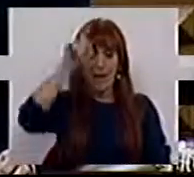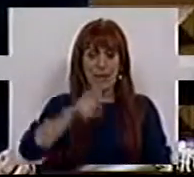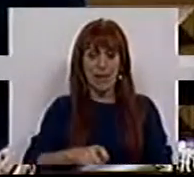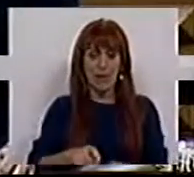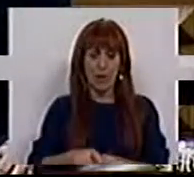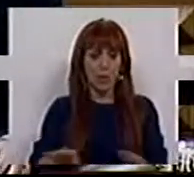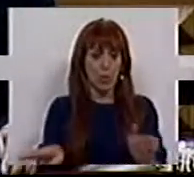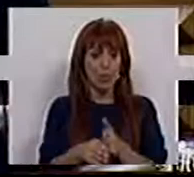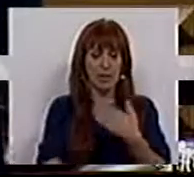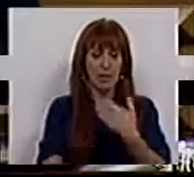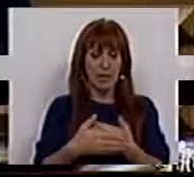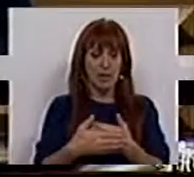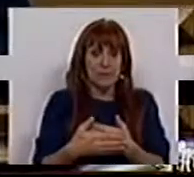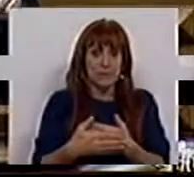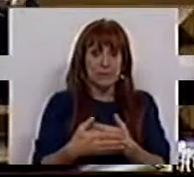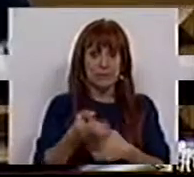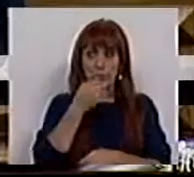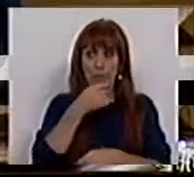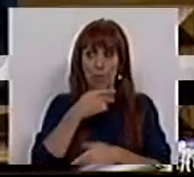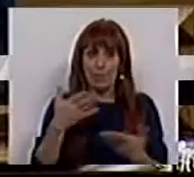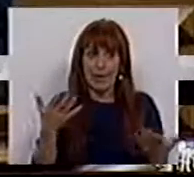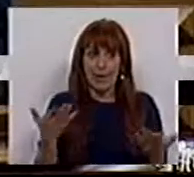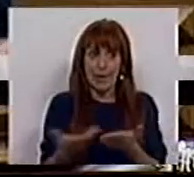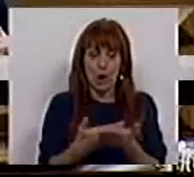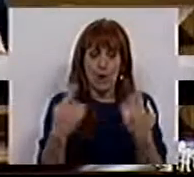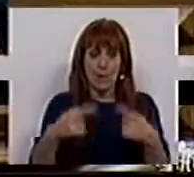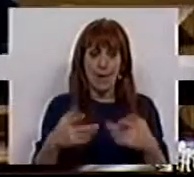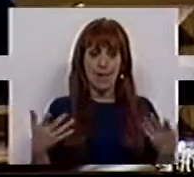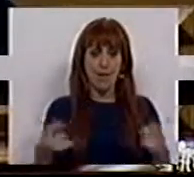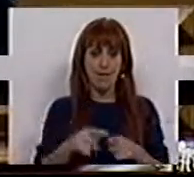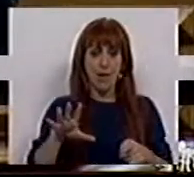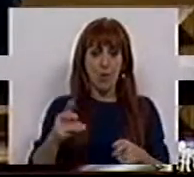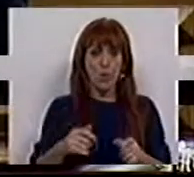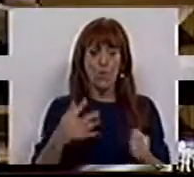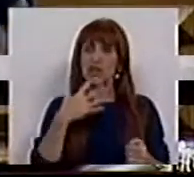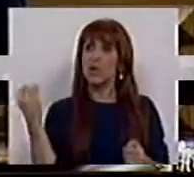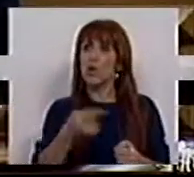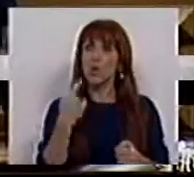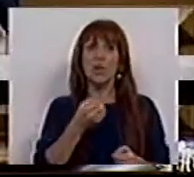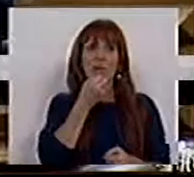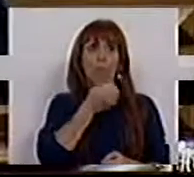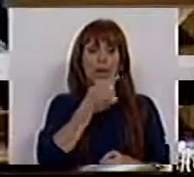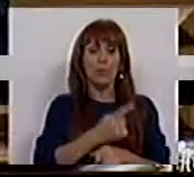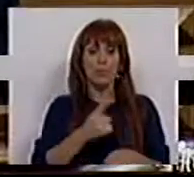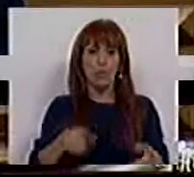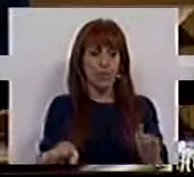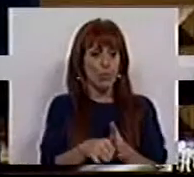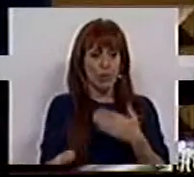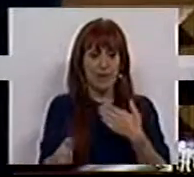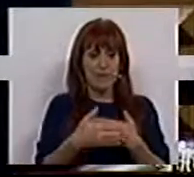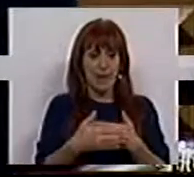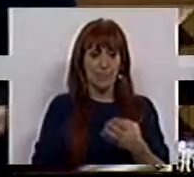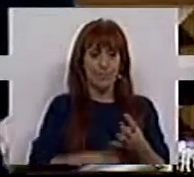que o porto está encerrado, há uma perda para a economia e de facto é um país como um todo que perde porque o porto está